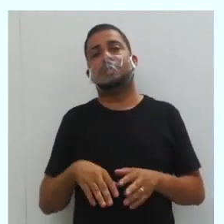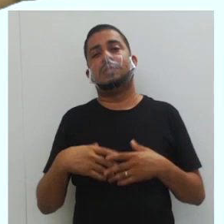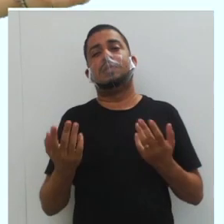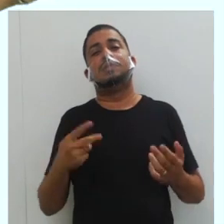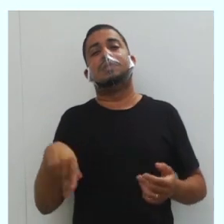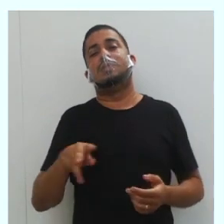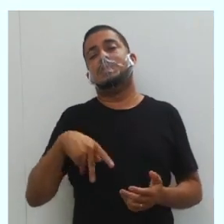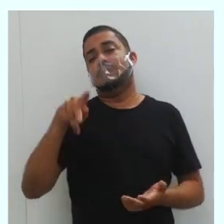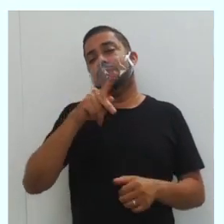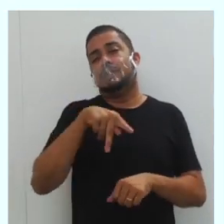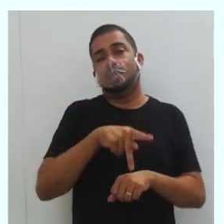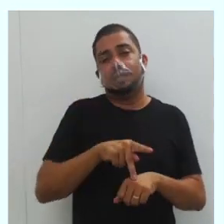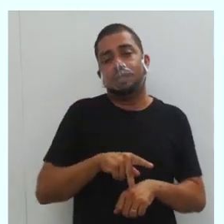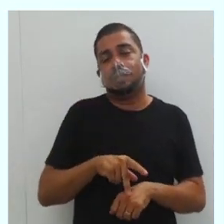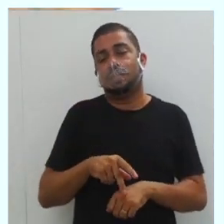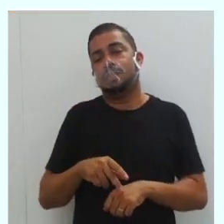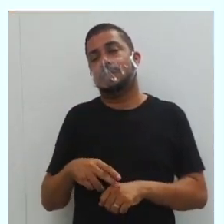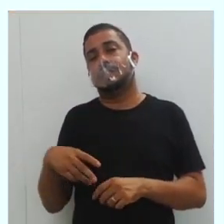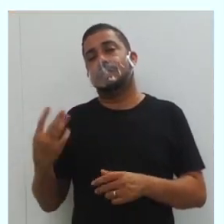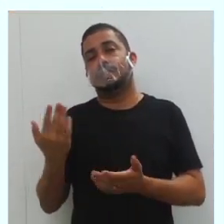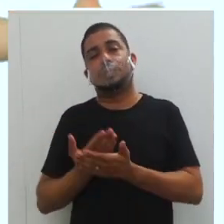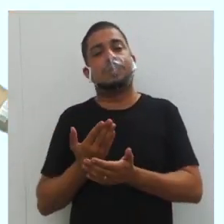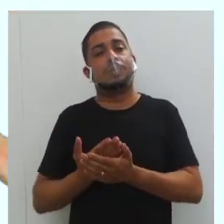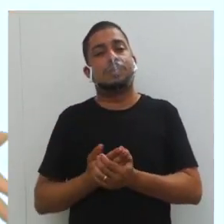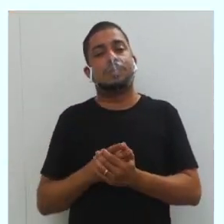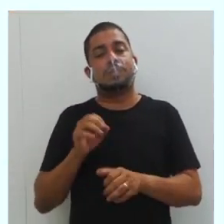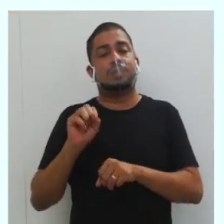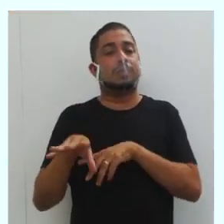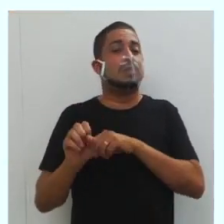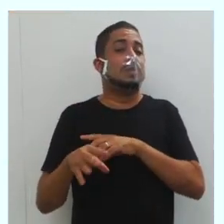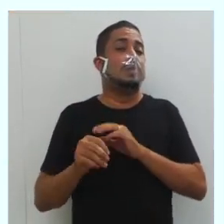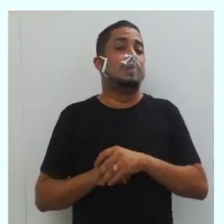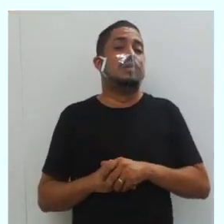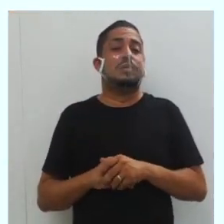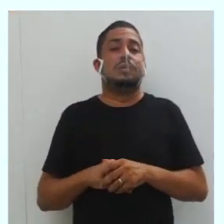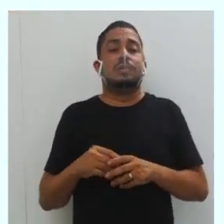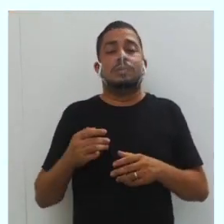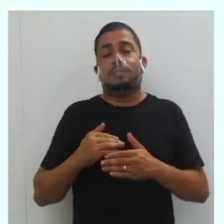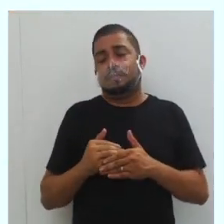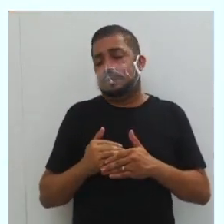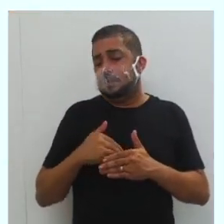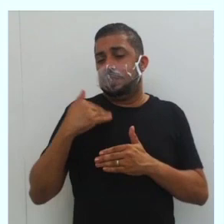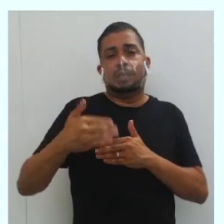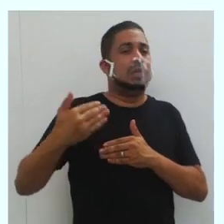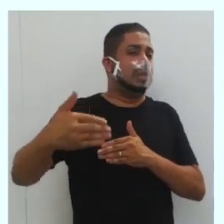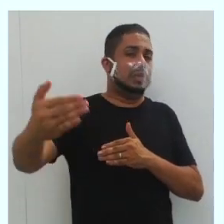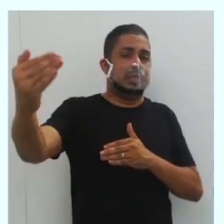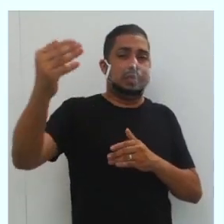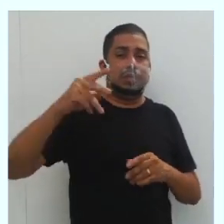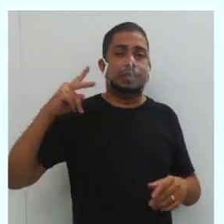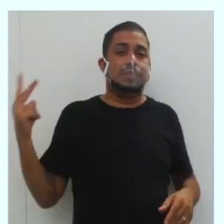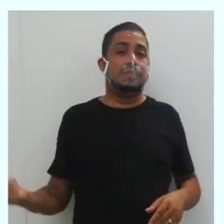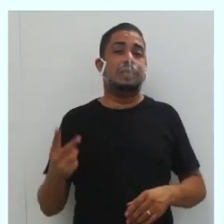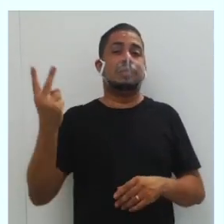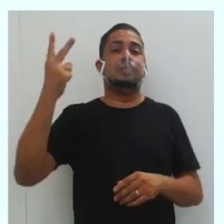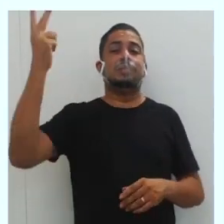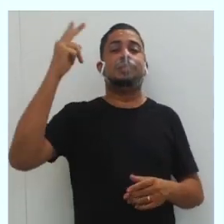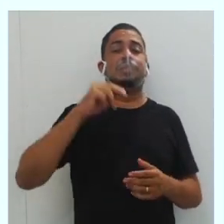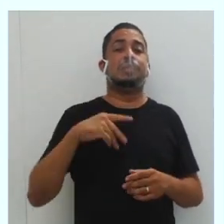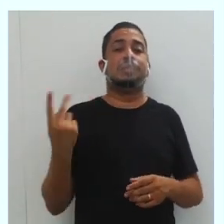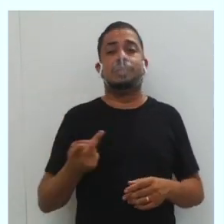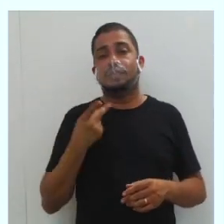Em nosso país, em nosso estudo, e na educação. É muito mais além. É a valorização.